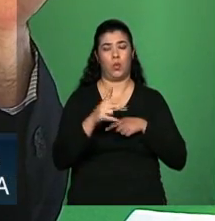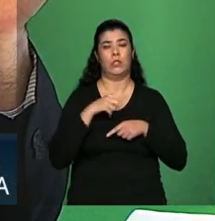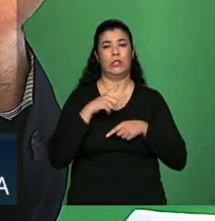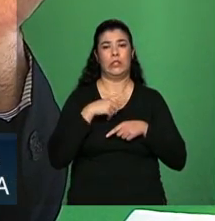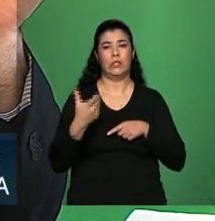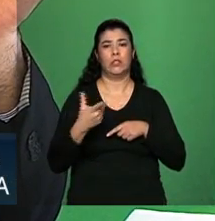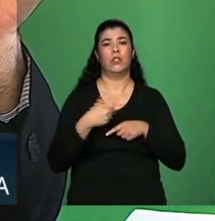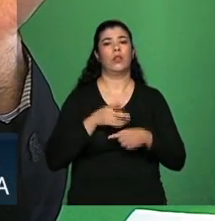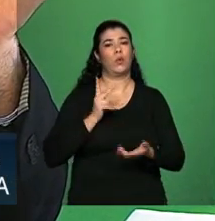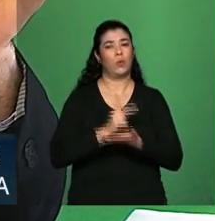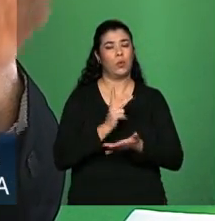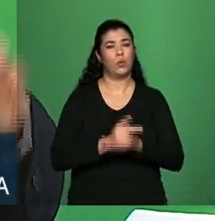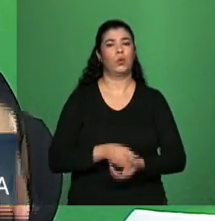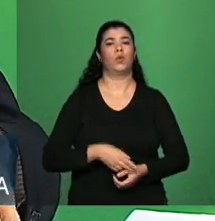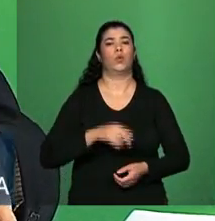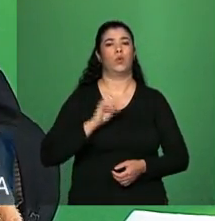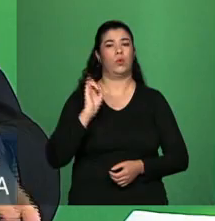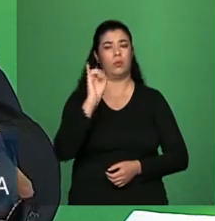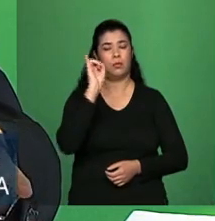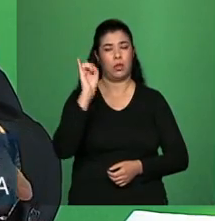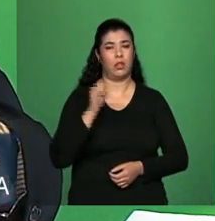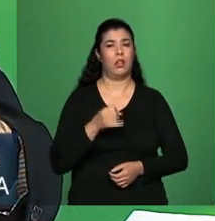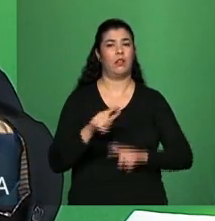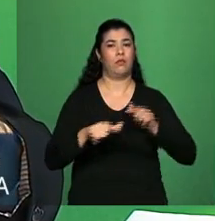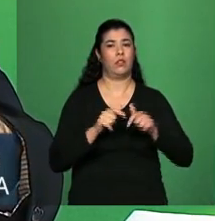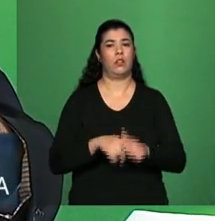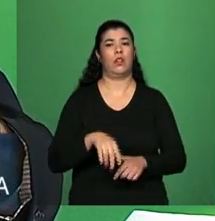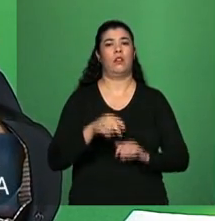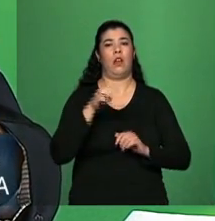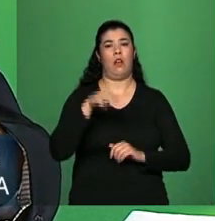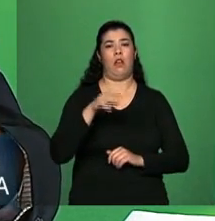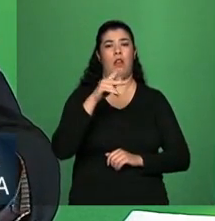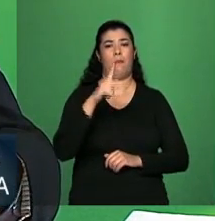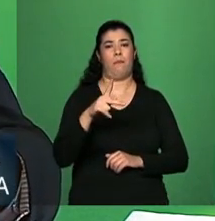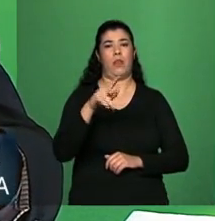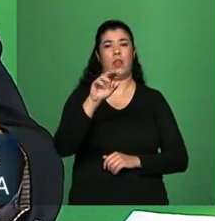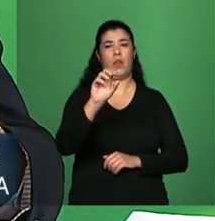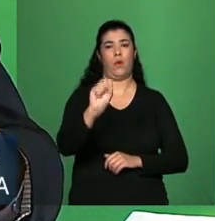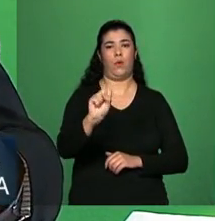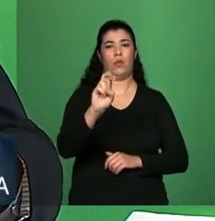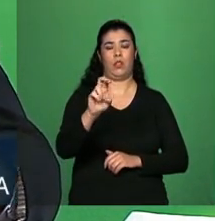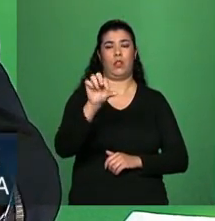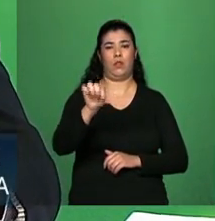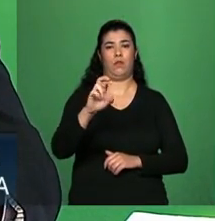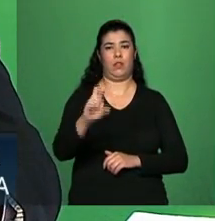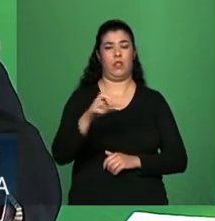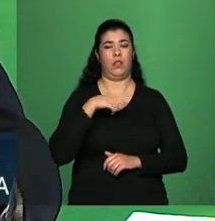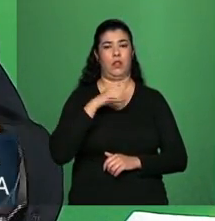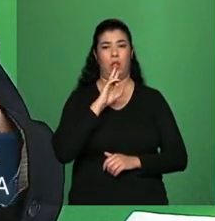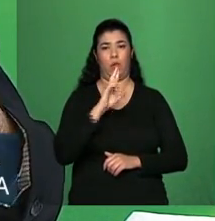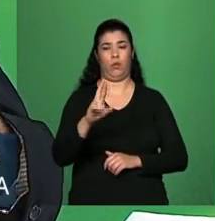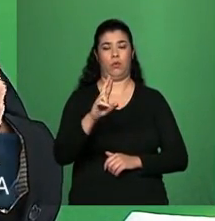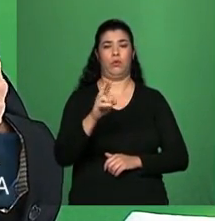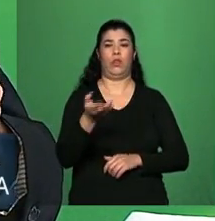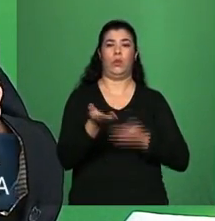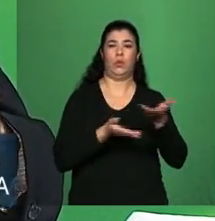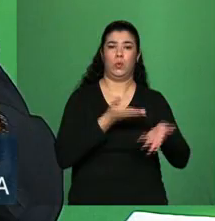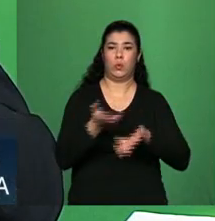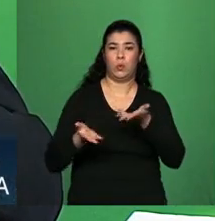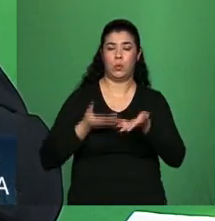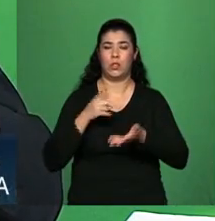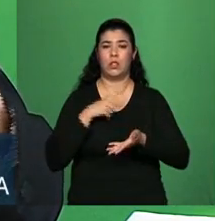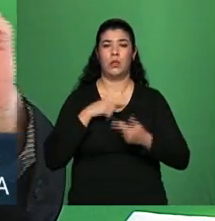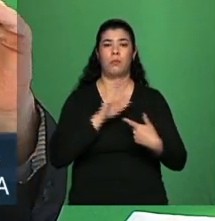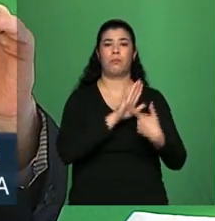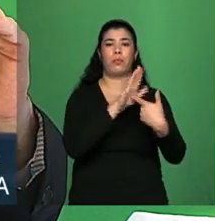85,95 da própria MP. Então, assim, o que a gente fez e o resultado das conversas é realmente trazer